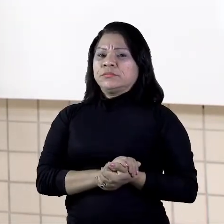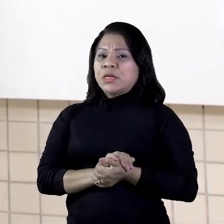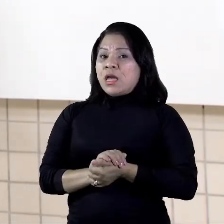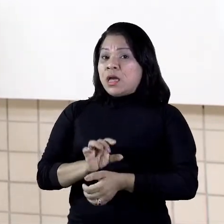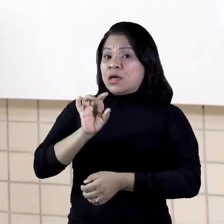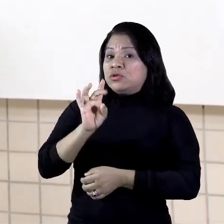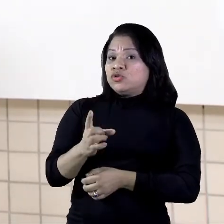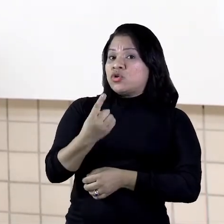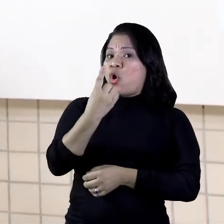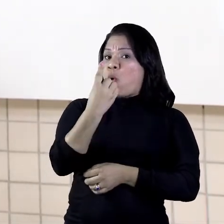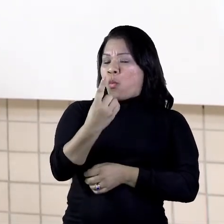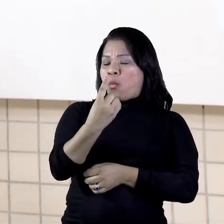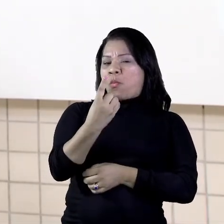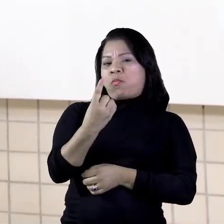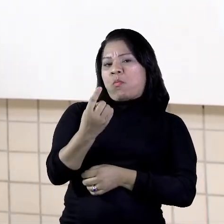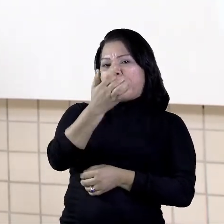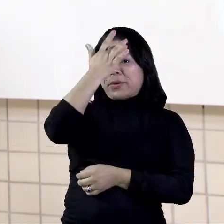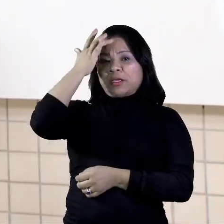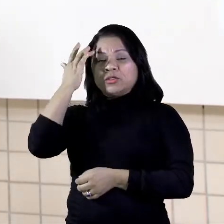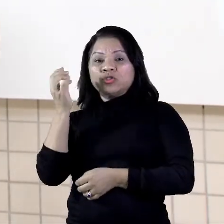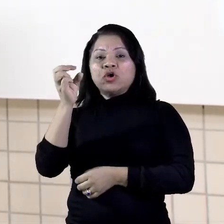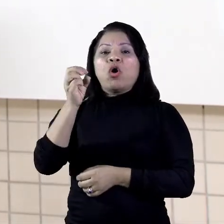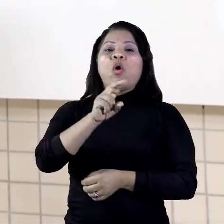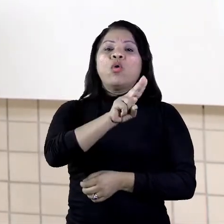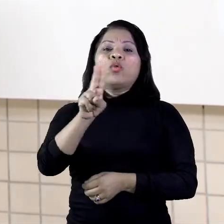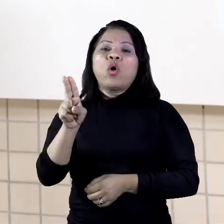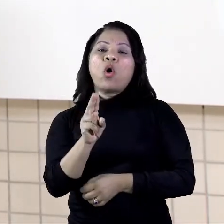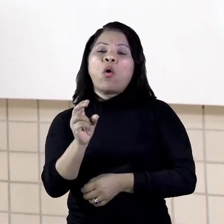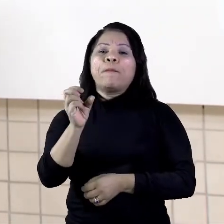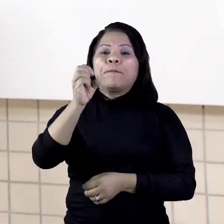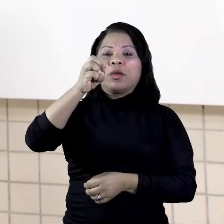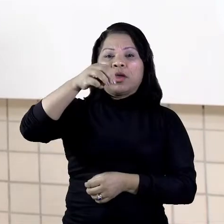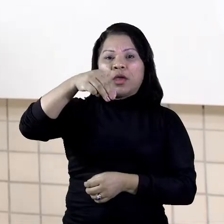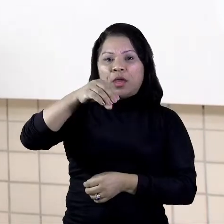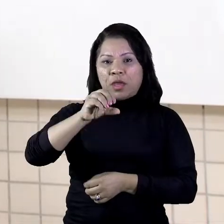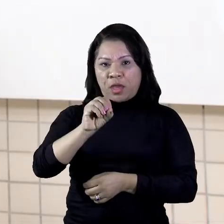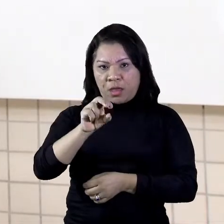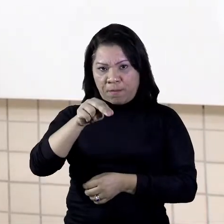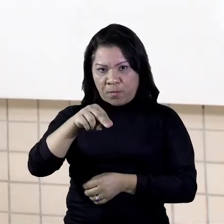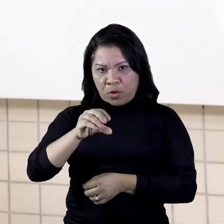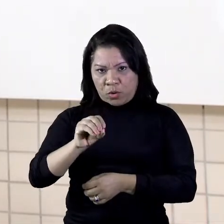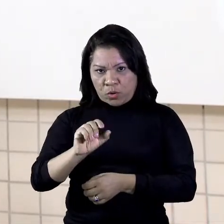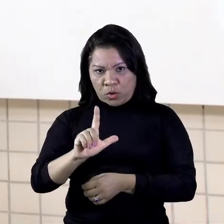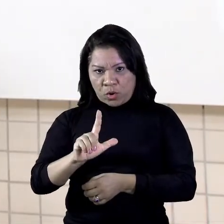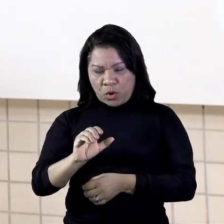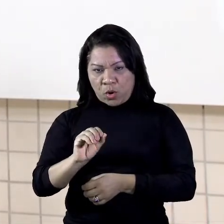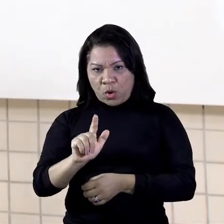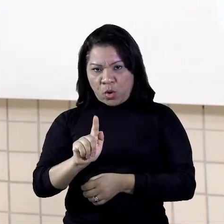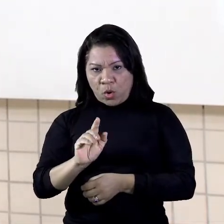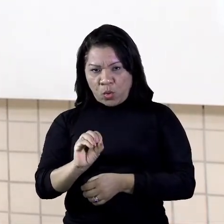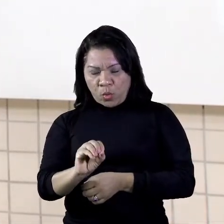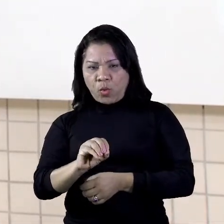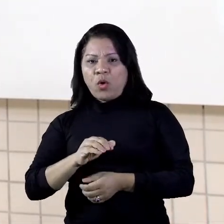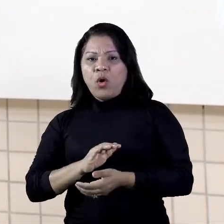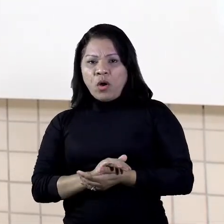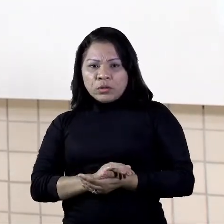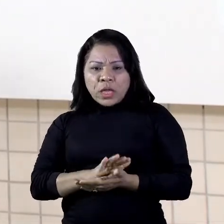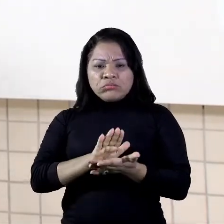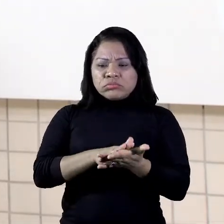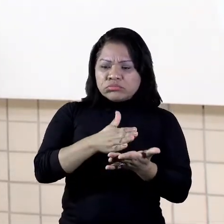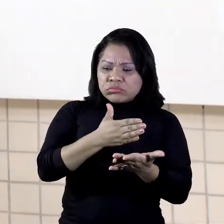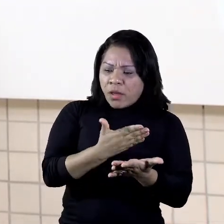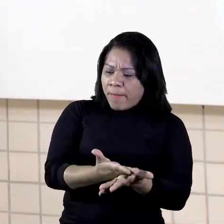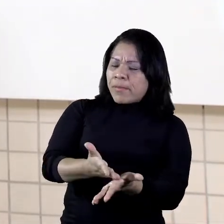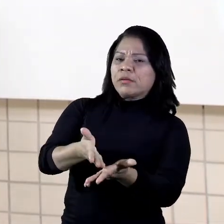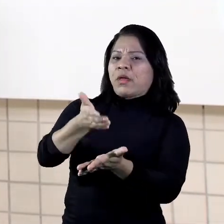chama monólogo. Então aquele personagem ali, interpretado por aquele ator ou aquela atriz, ele